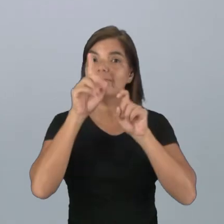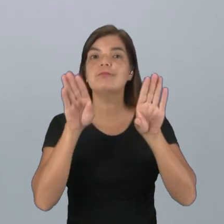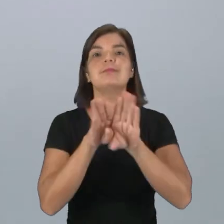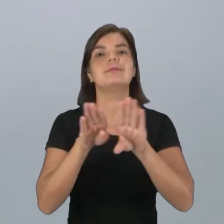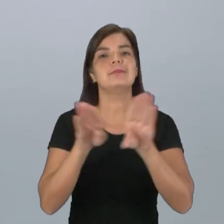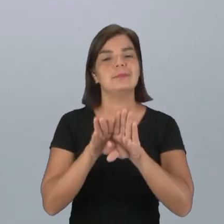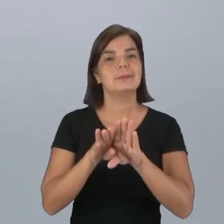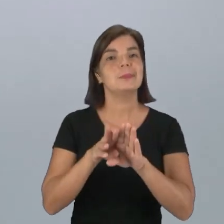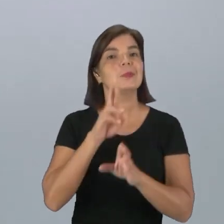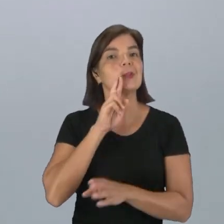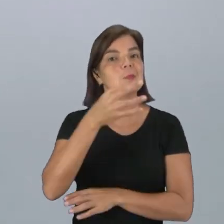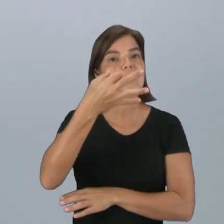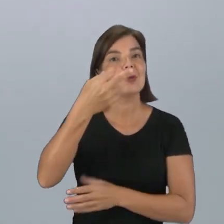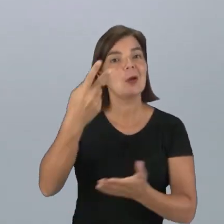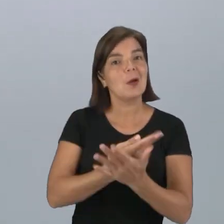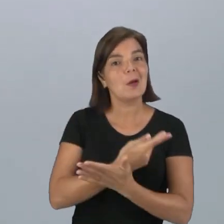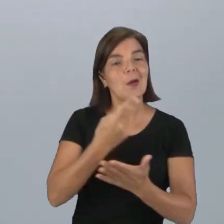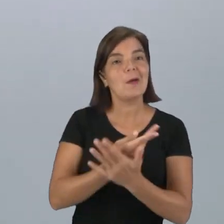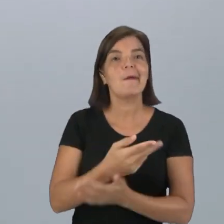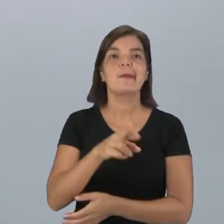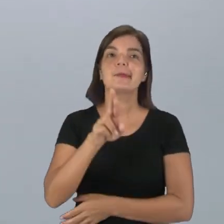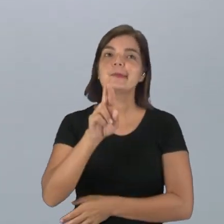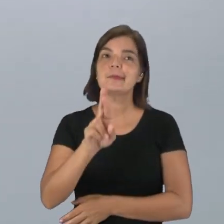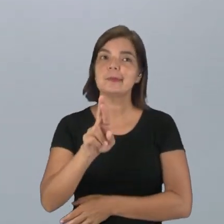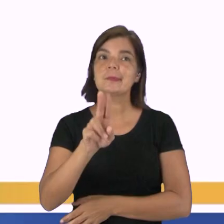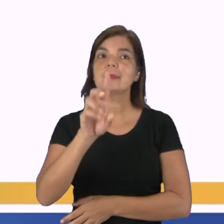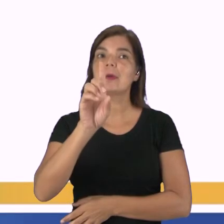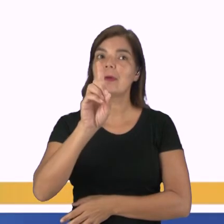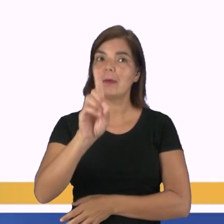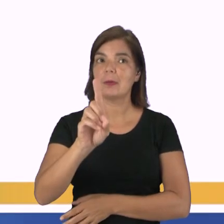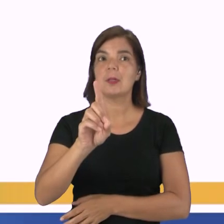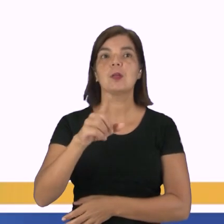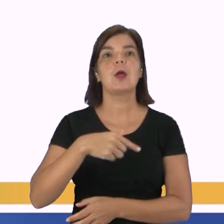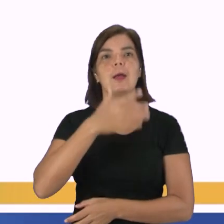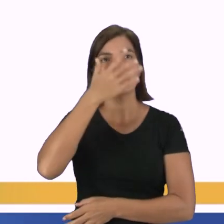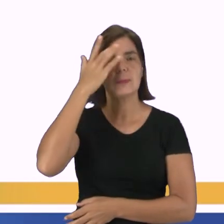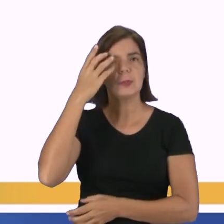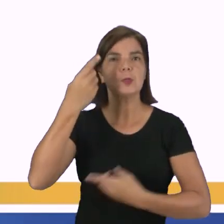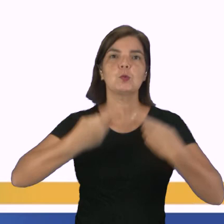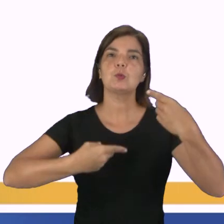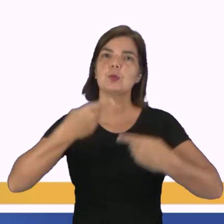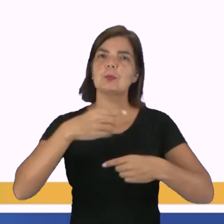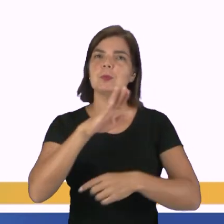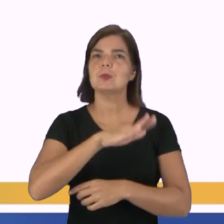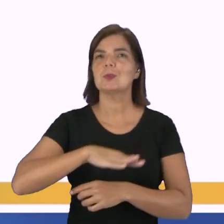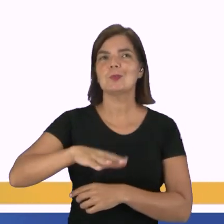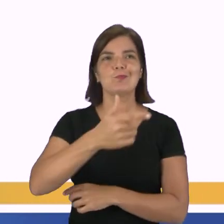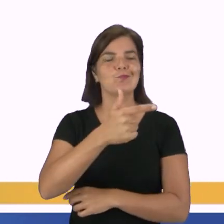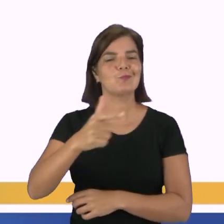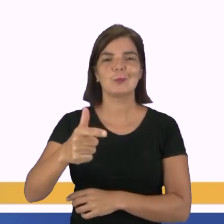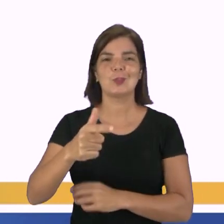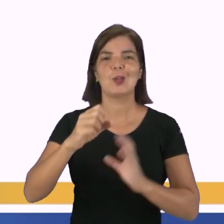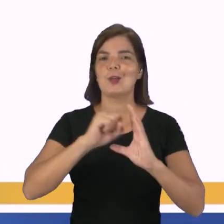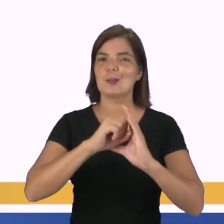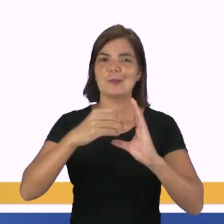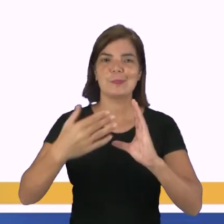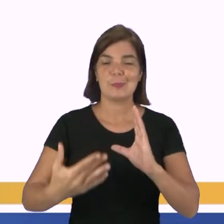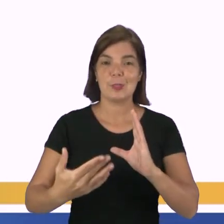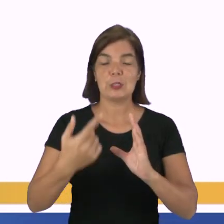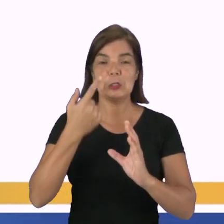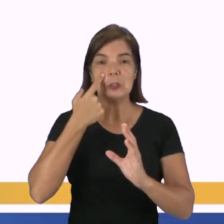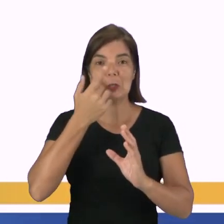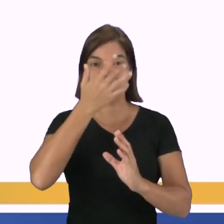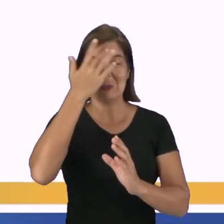Então, a nossa alternativa incorreta é a letra D. Os negociantes em um debate geralmente não possuem caráter